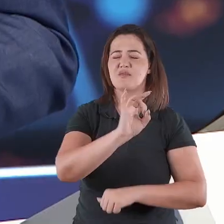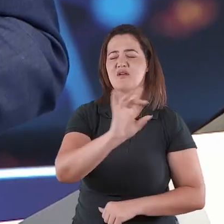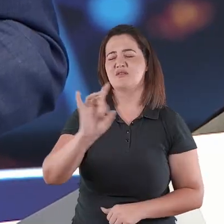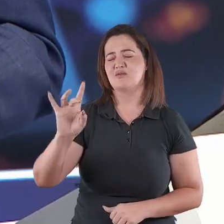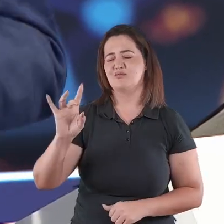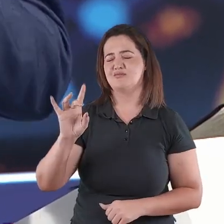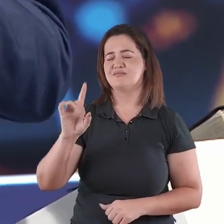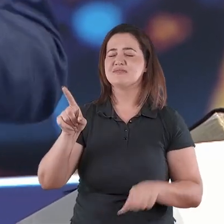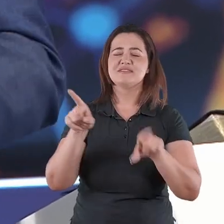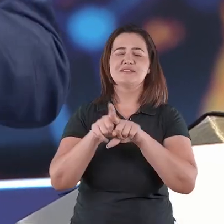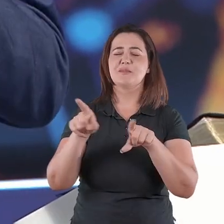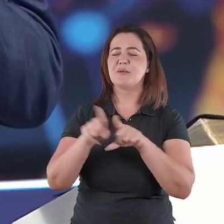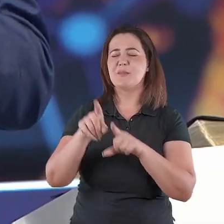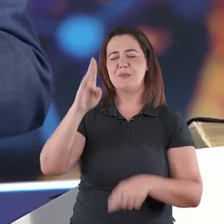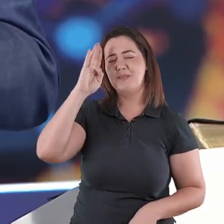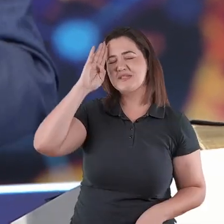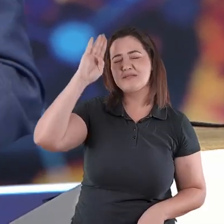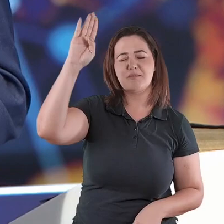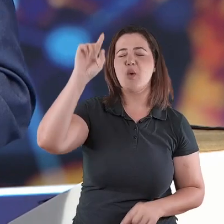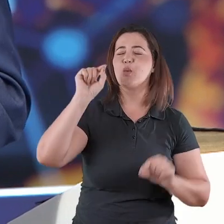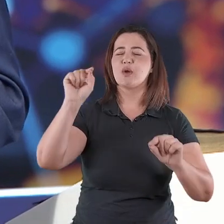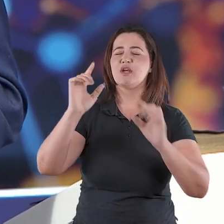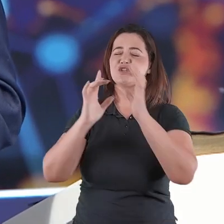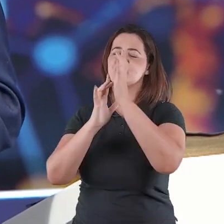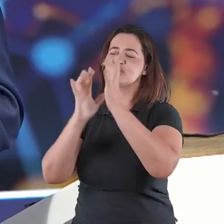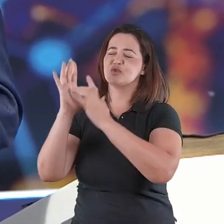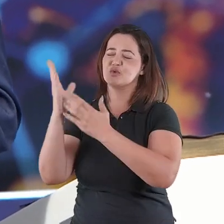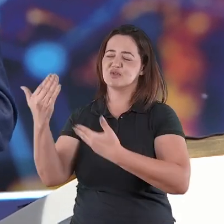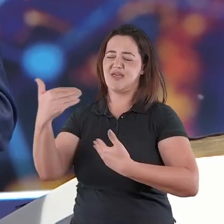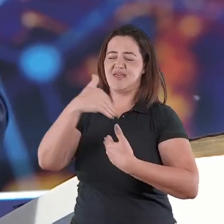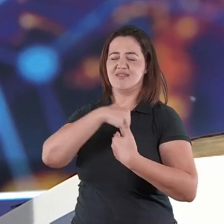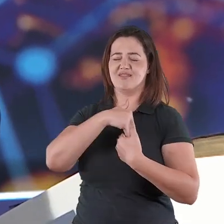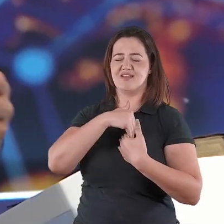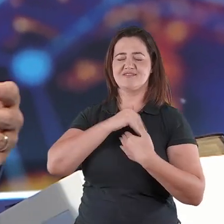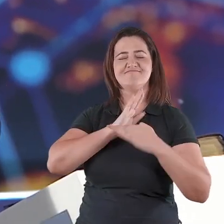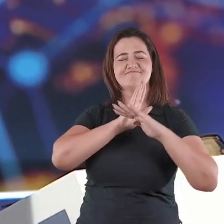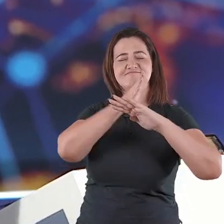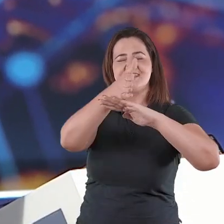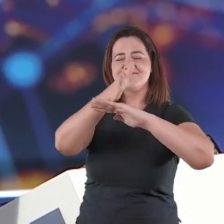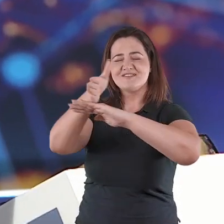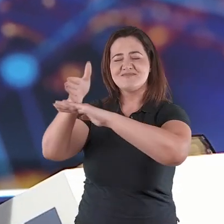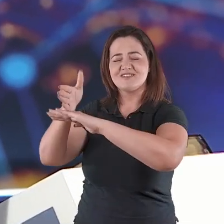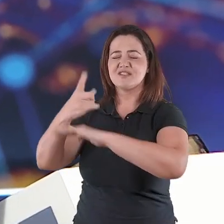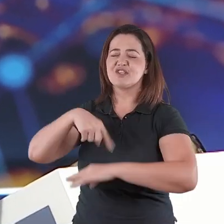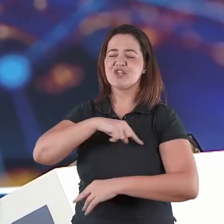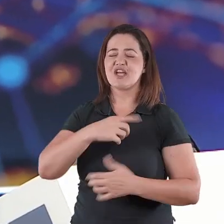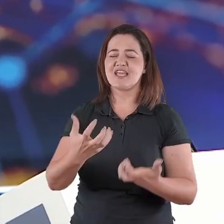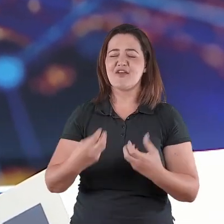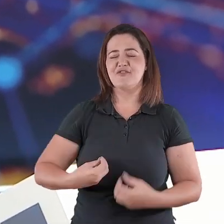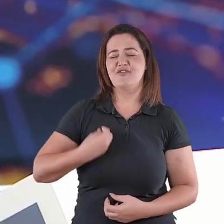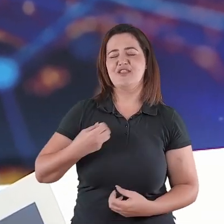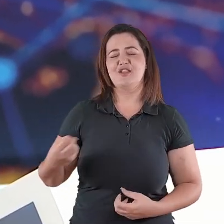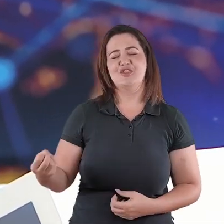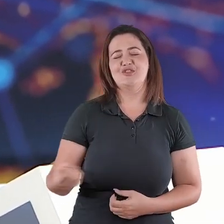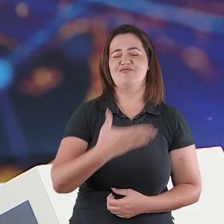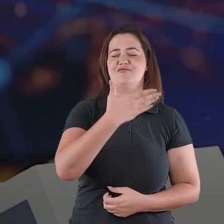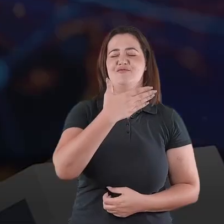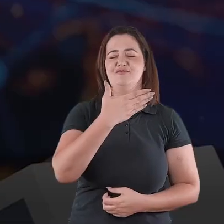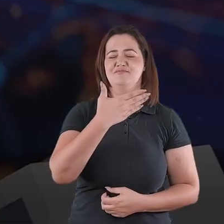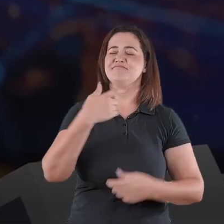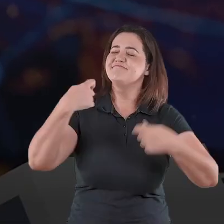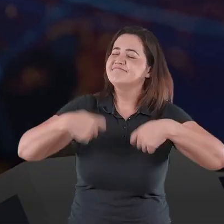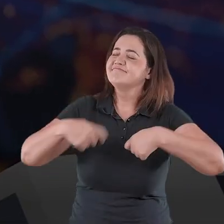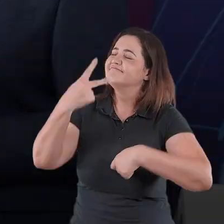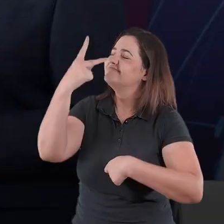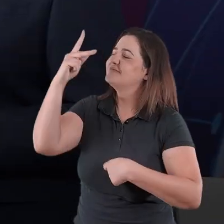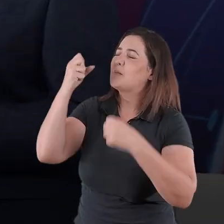e acima de tudo para que Cristo nasça no nosso coração, queremos ter uma nova vida e precisamos do teu